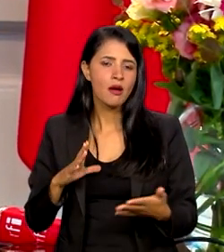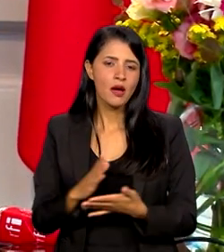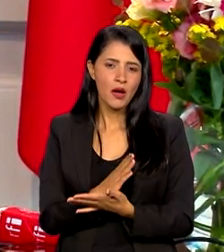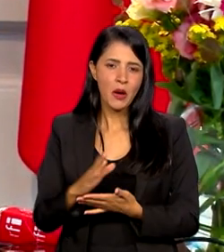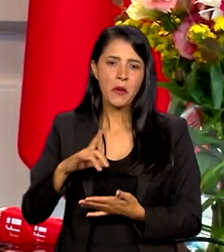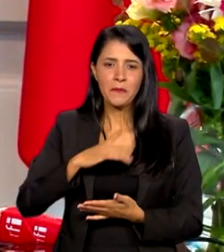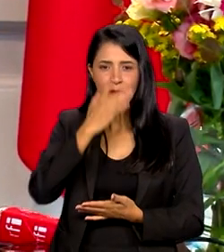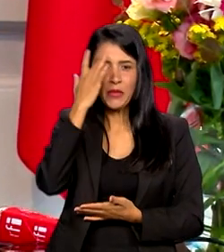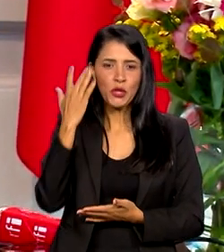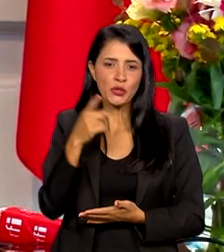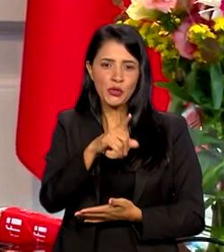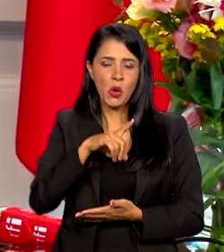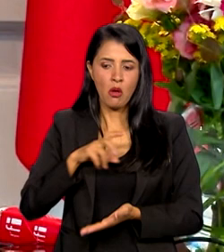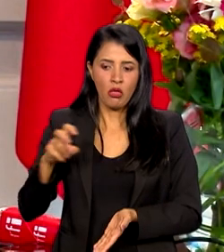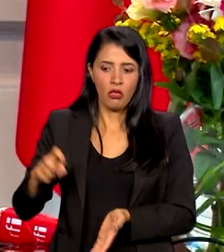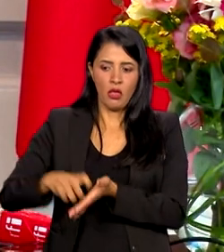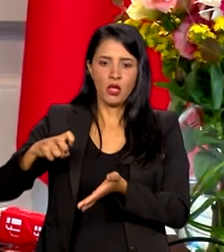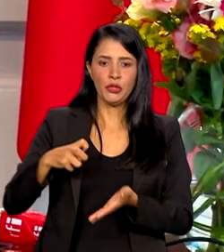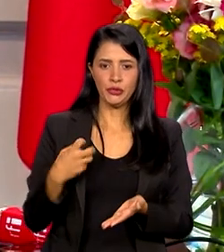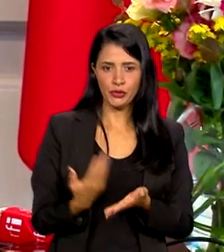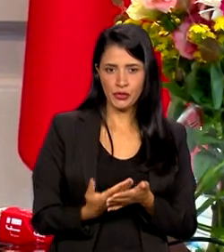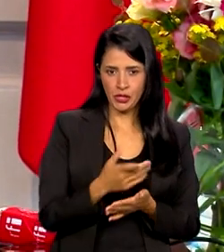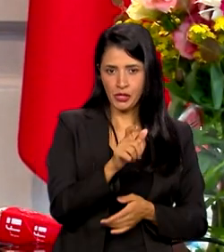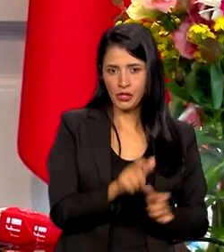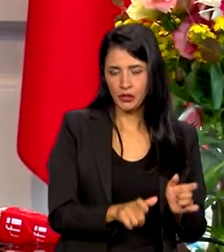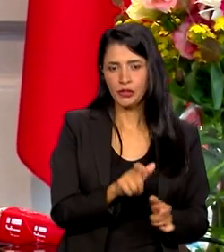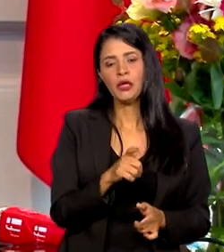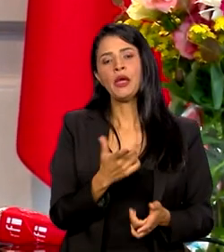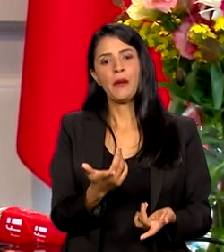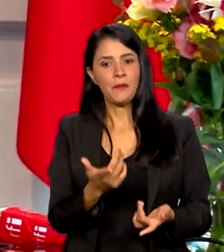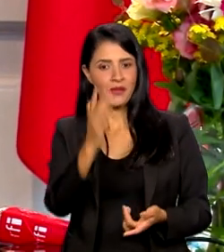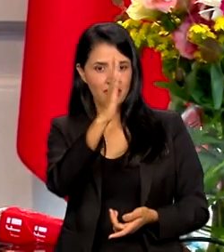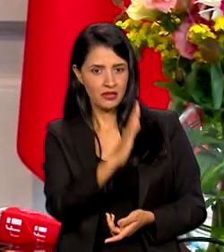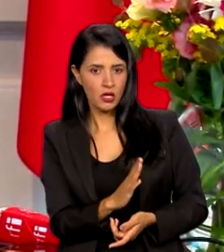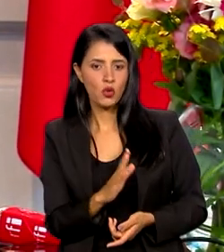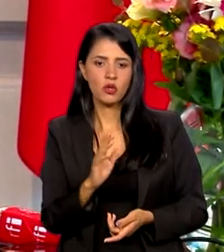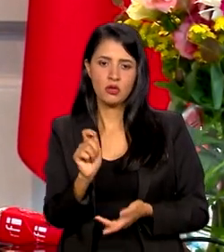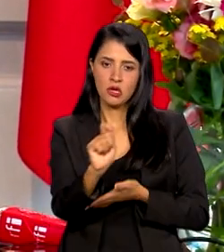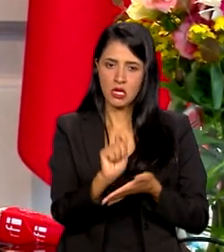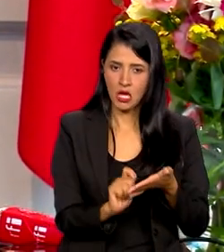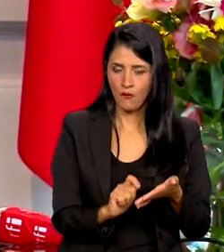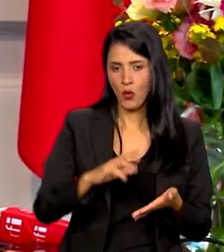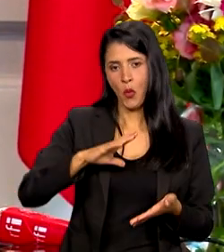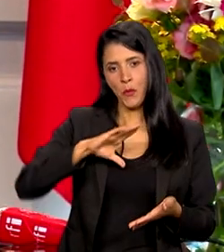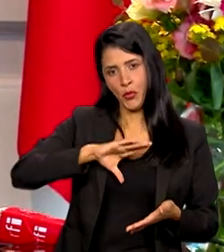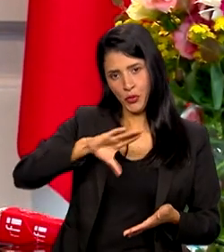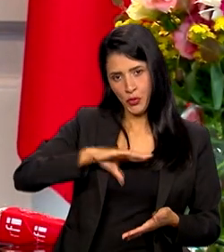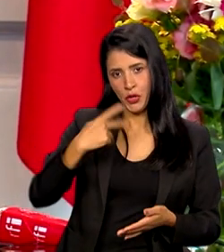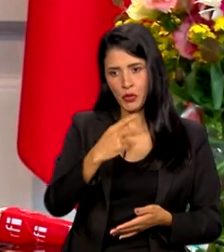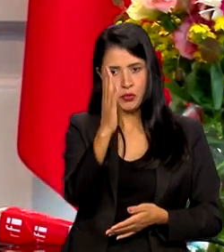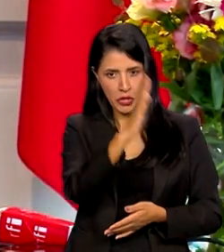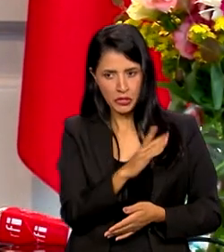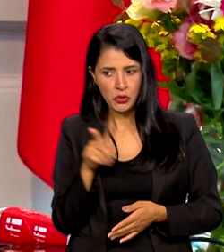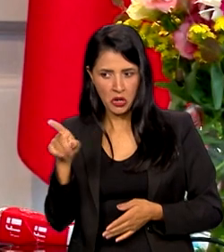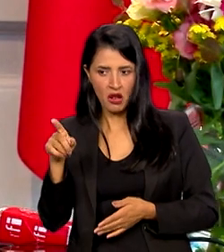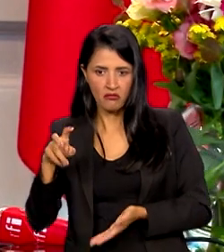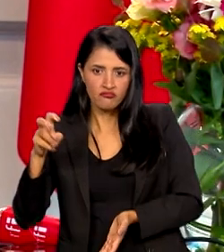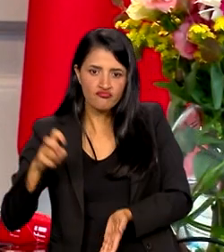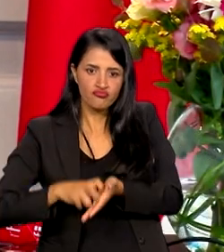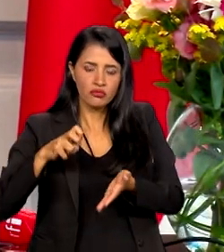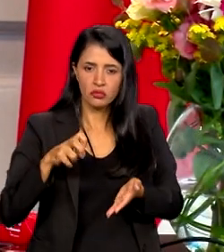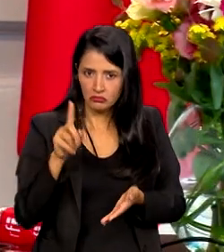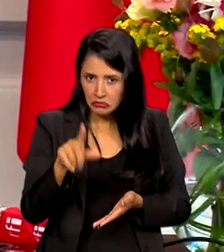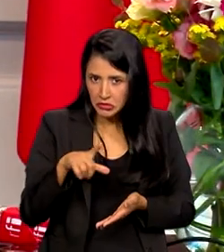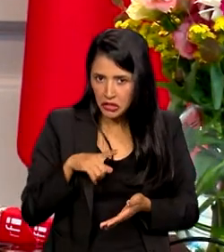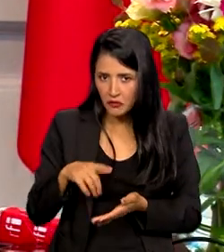penalizam estudantes brasileiros que escrevem no português do Brasil. Houve alguma conversa nesse sentido? Não, nós não aprofundamos esse